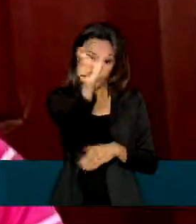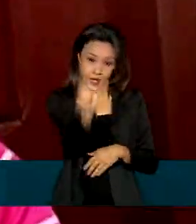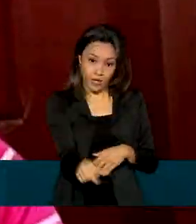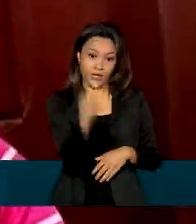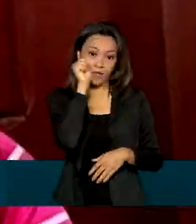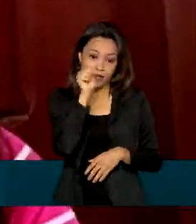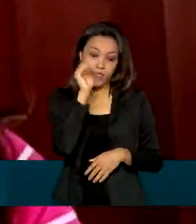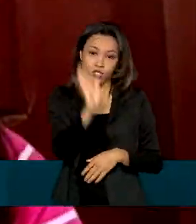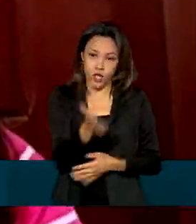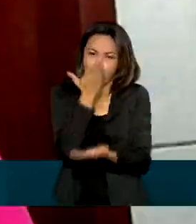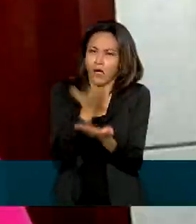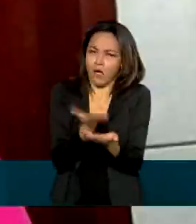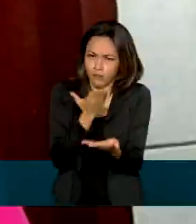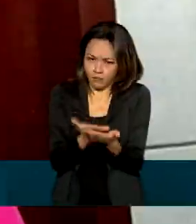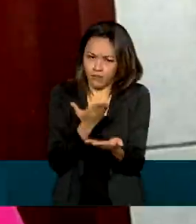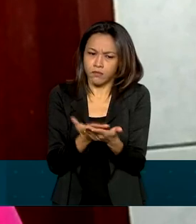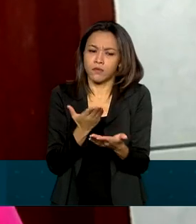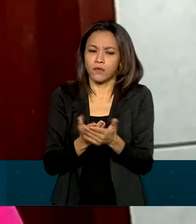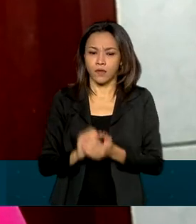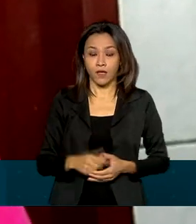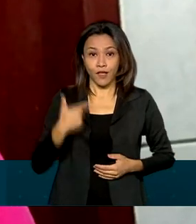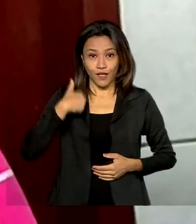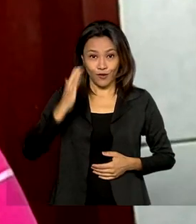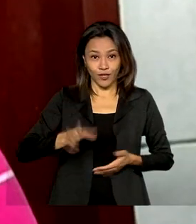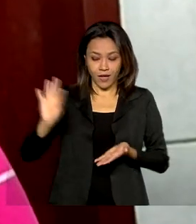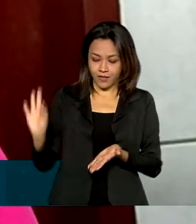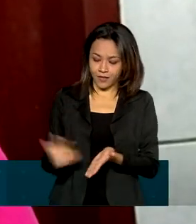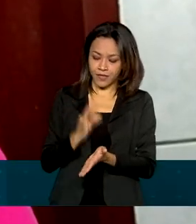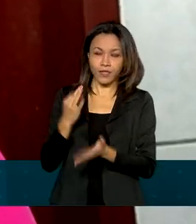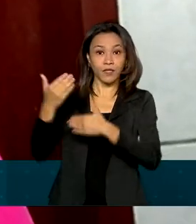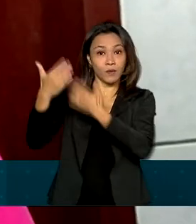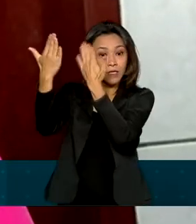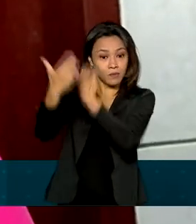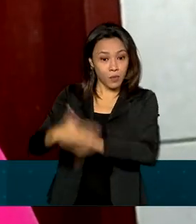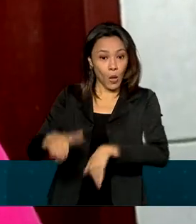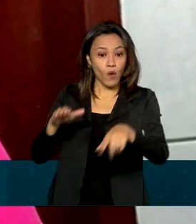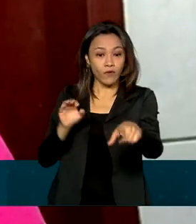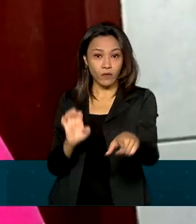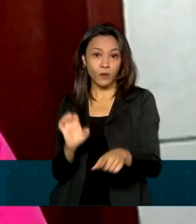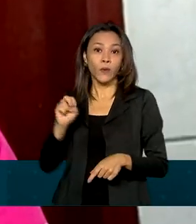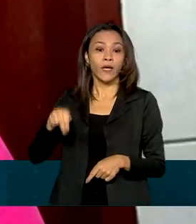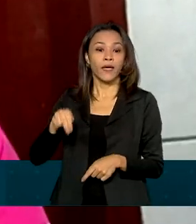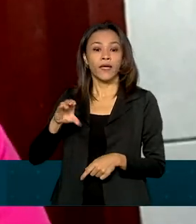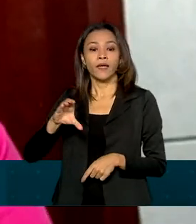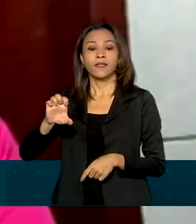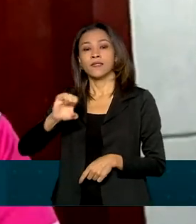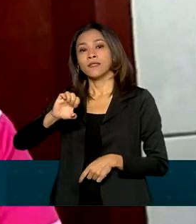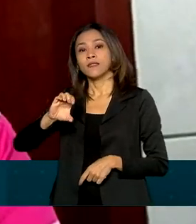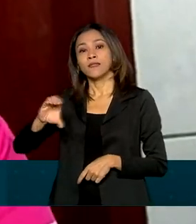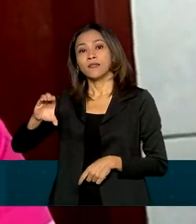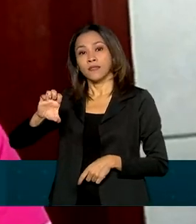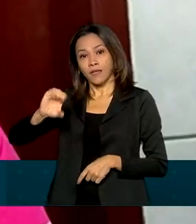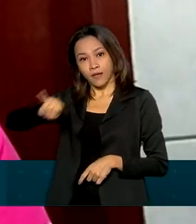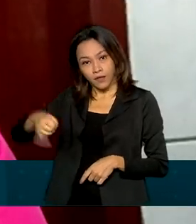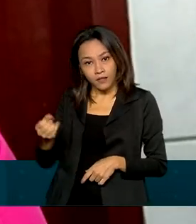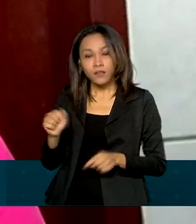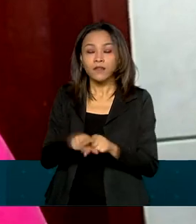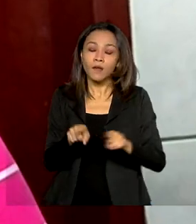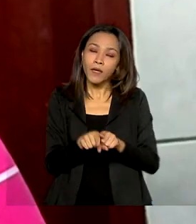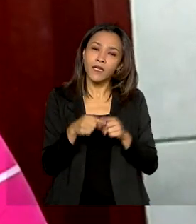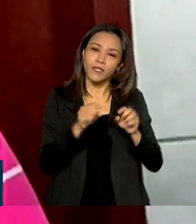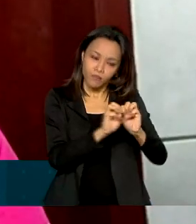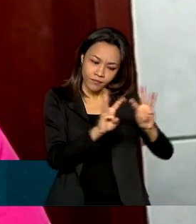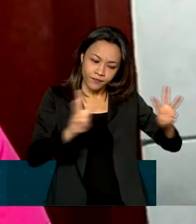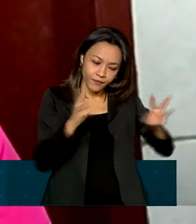já está estudando. Eu já estou inscrita na prova do INSEJA 2021. Também já estou estudando através do site do